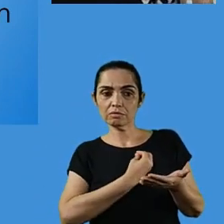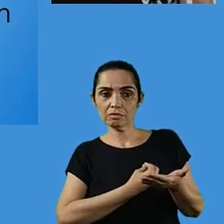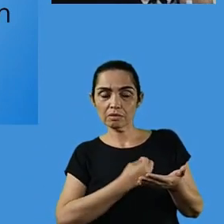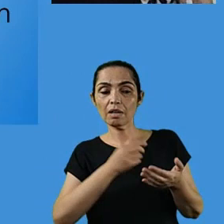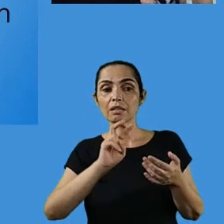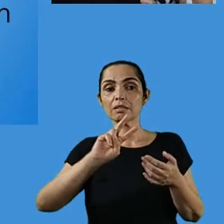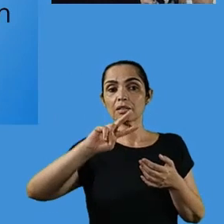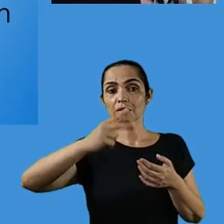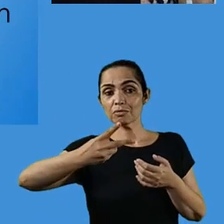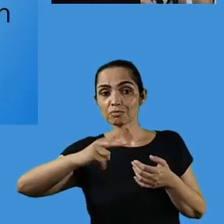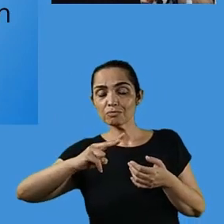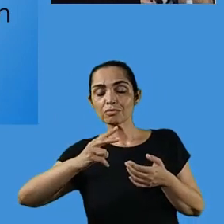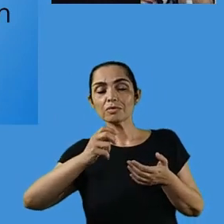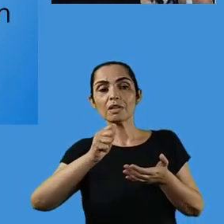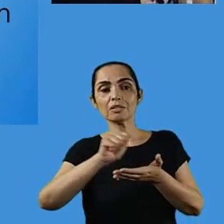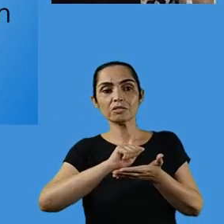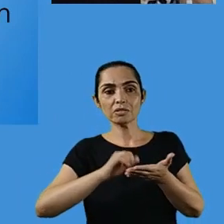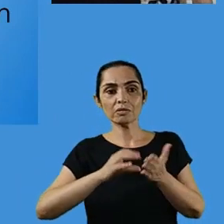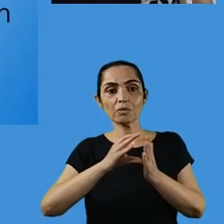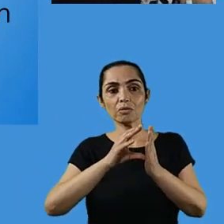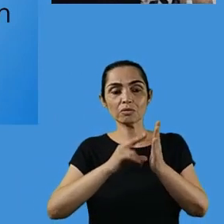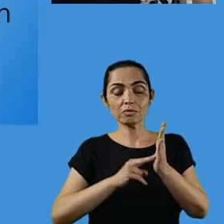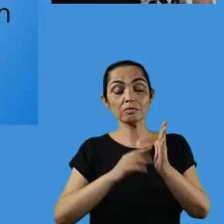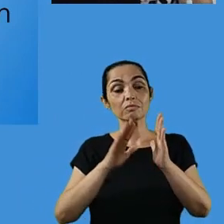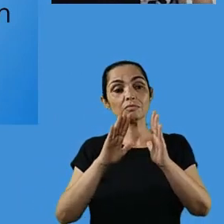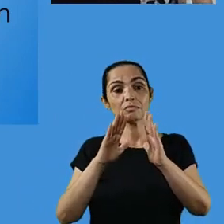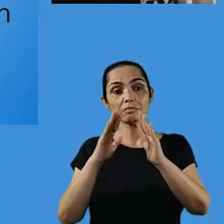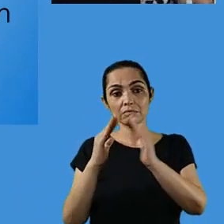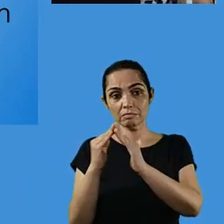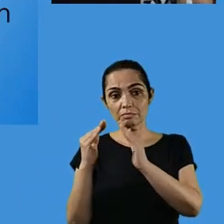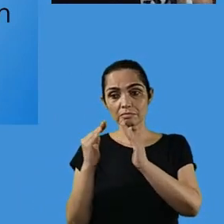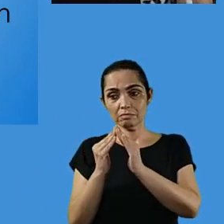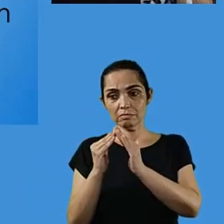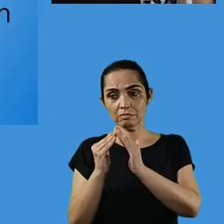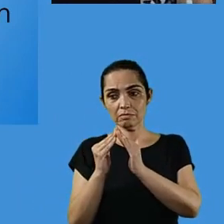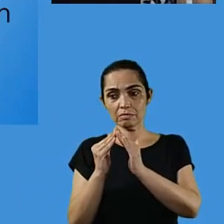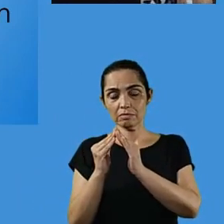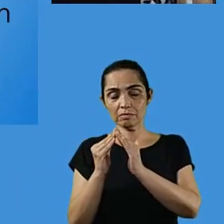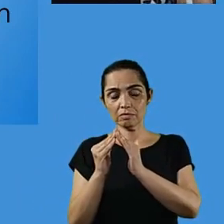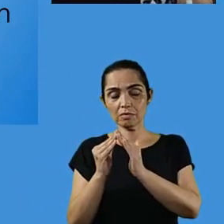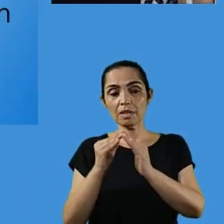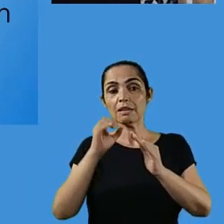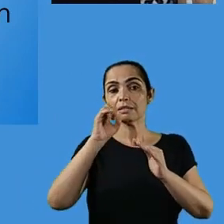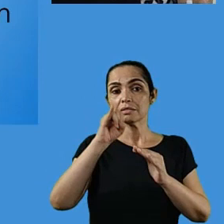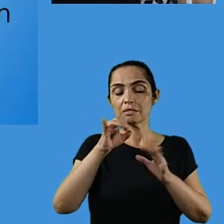mensais planejadas, uma vez, considerando a divisão de turmas.